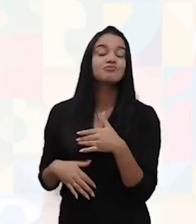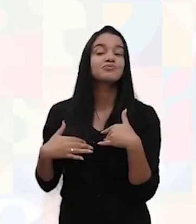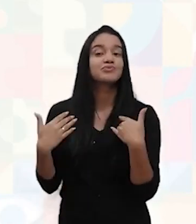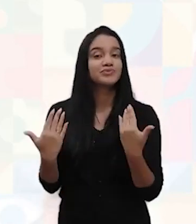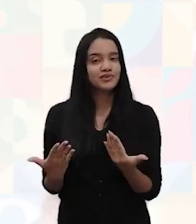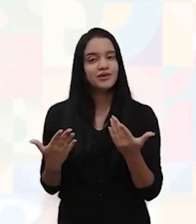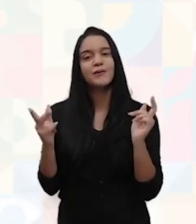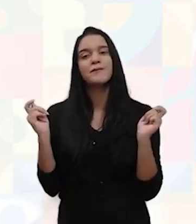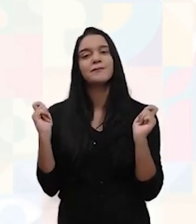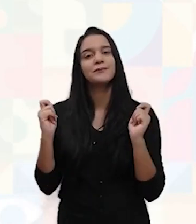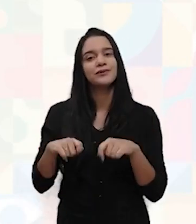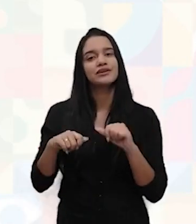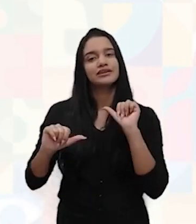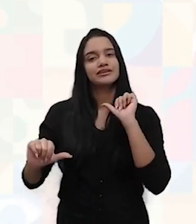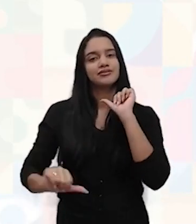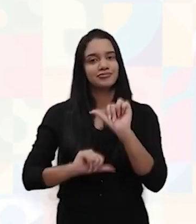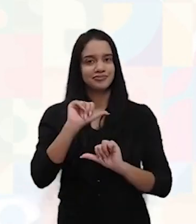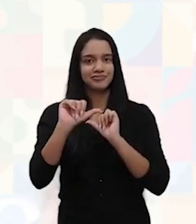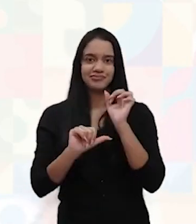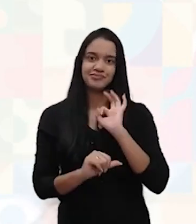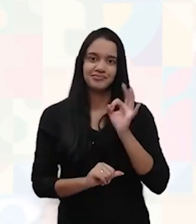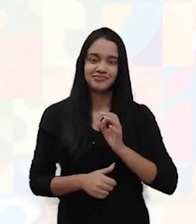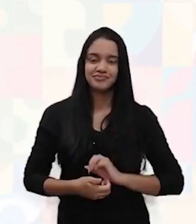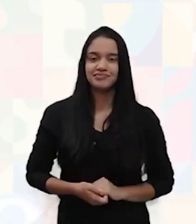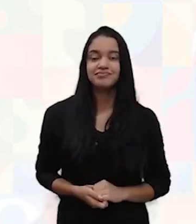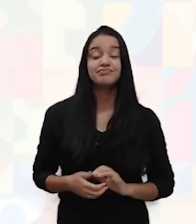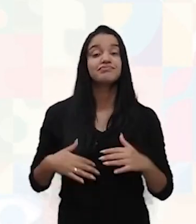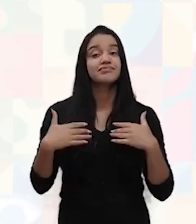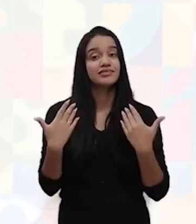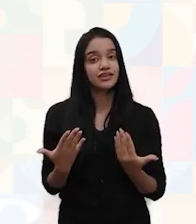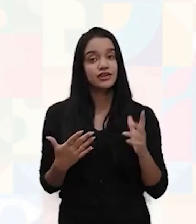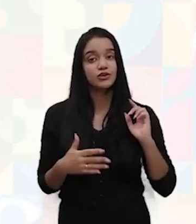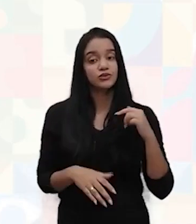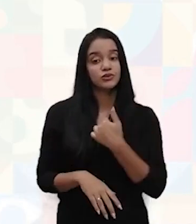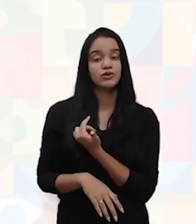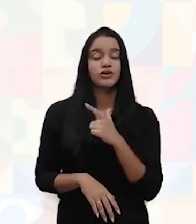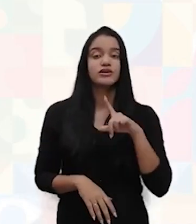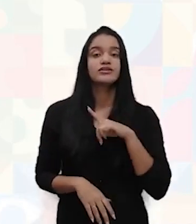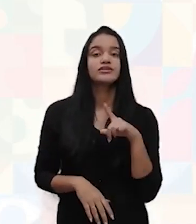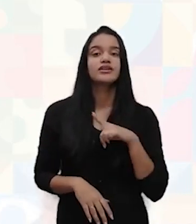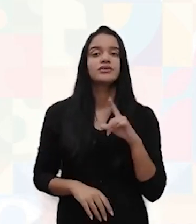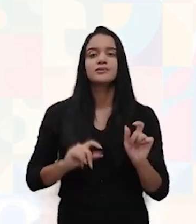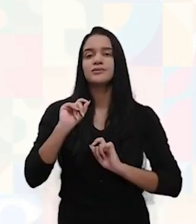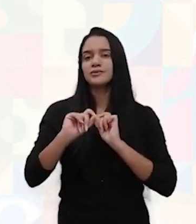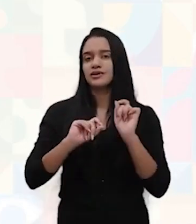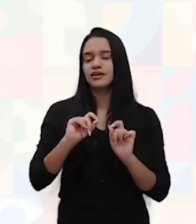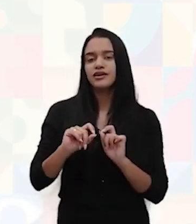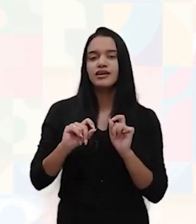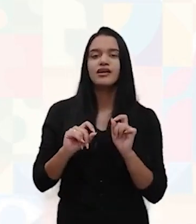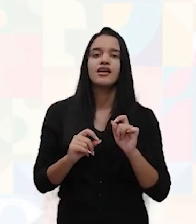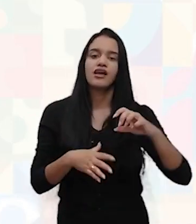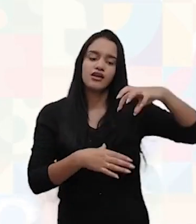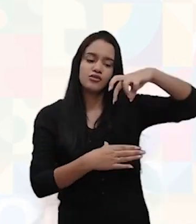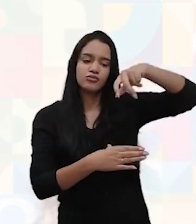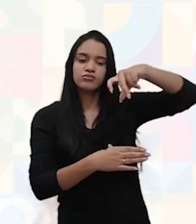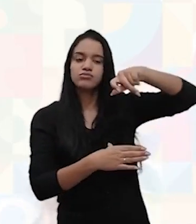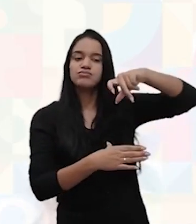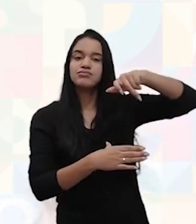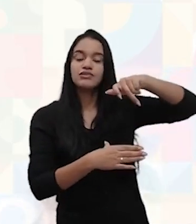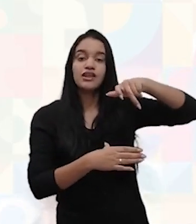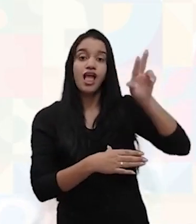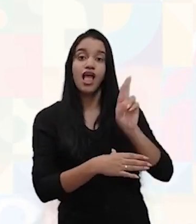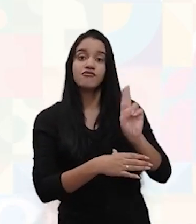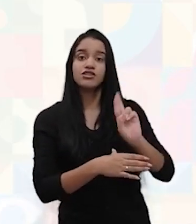é possível de transformação. Então, quando nós temos aí, muitas vezes, aquela garrafa pet de